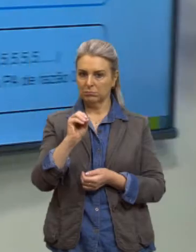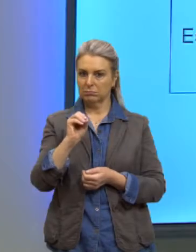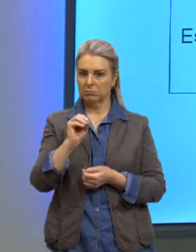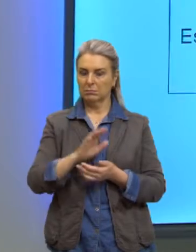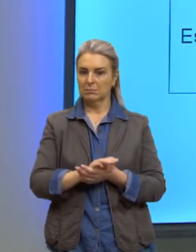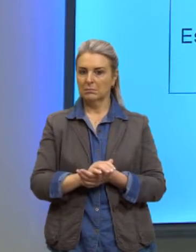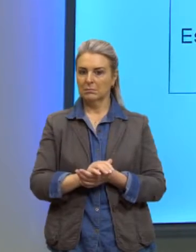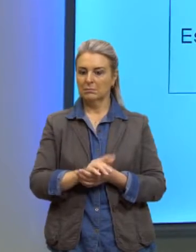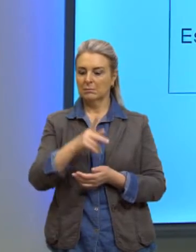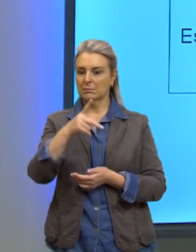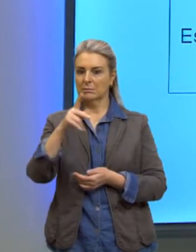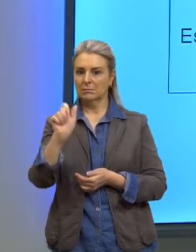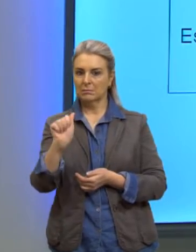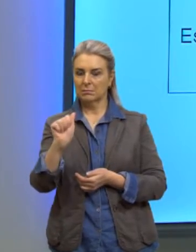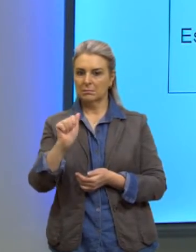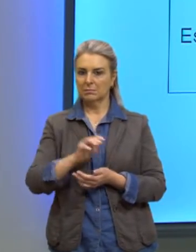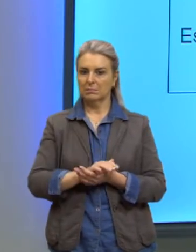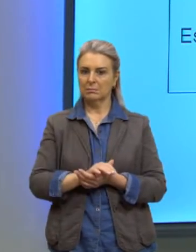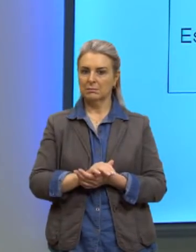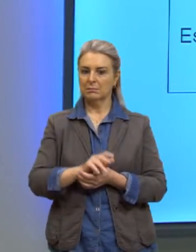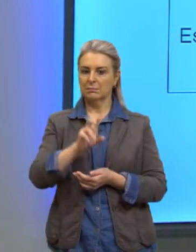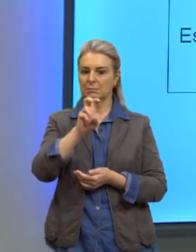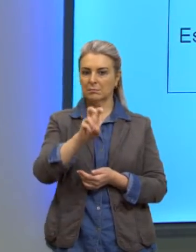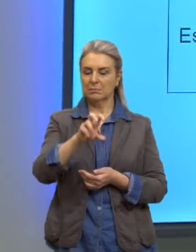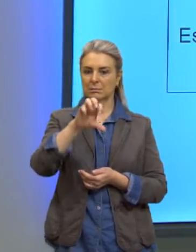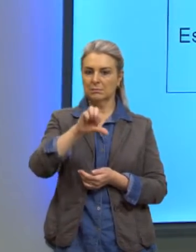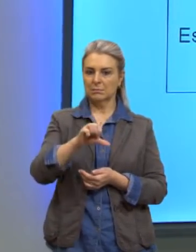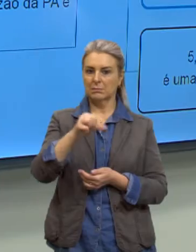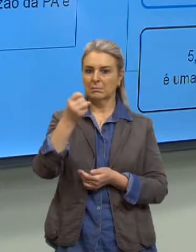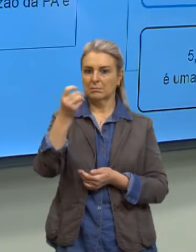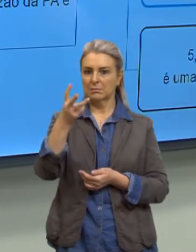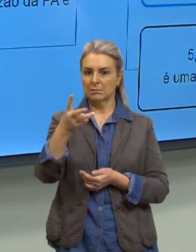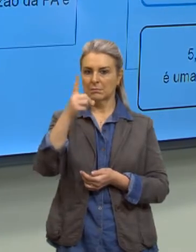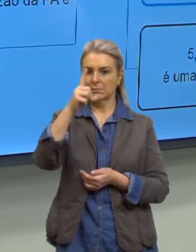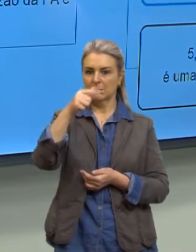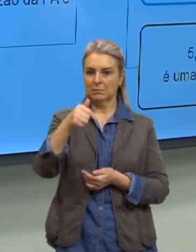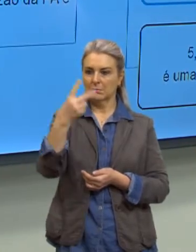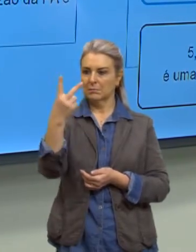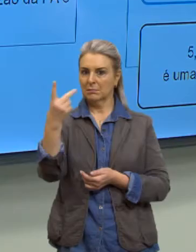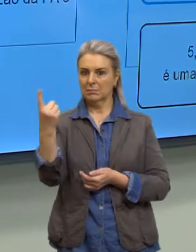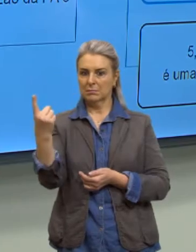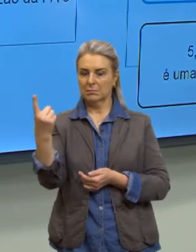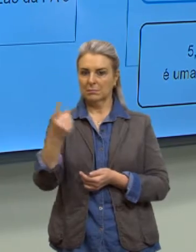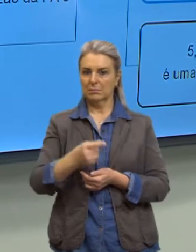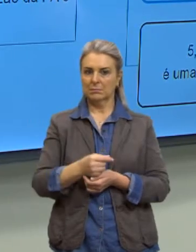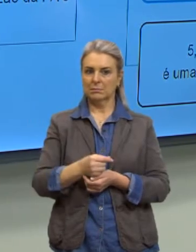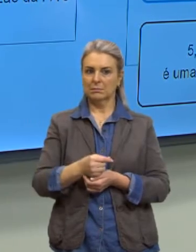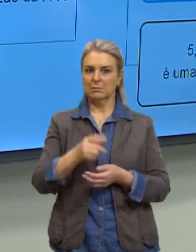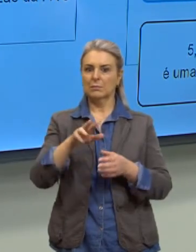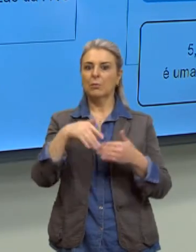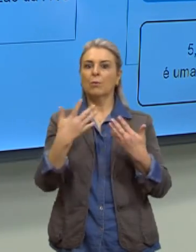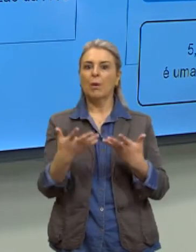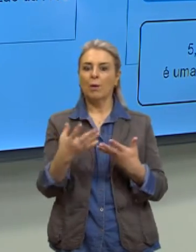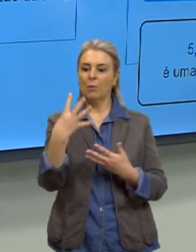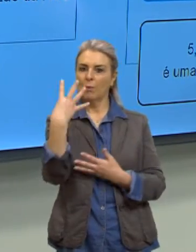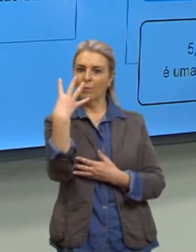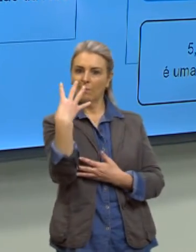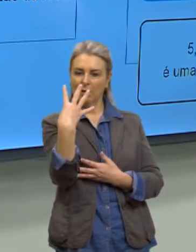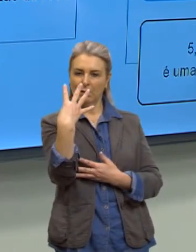razão de uma PA, 5, 9, 13, 17, 21, razão 4. Certo?